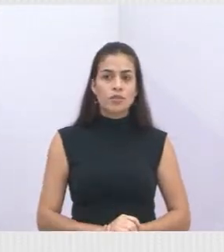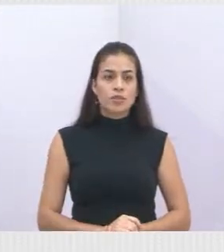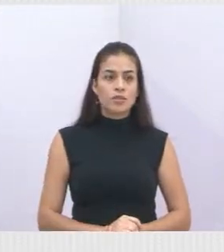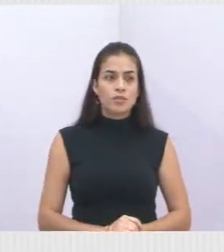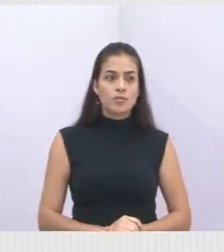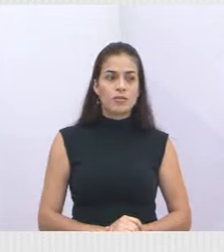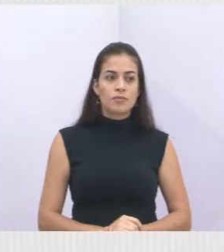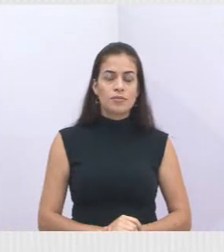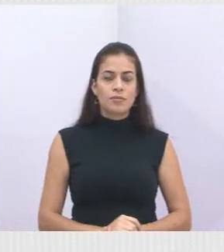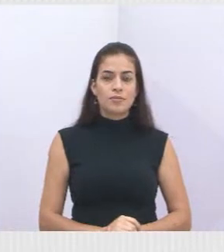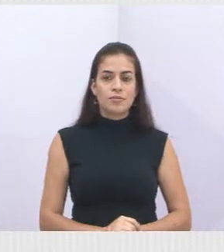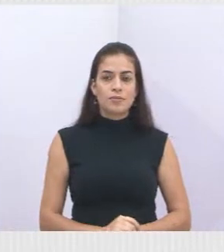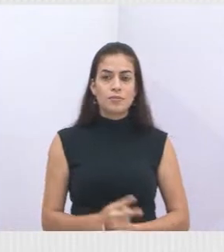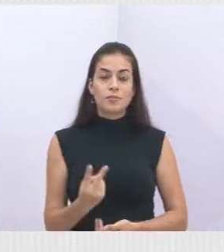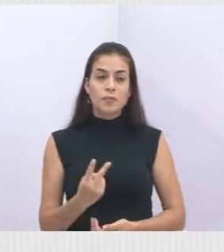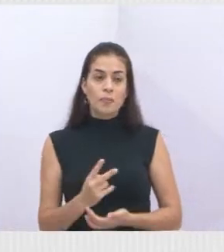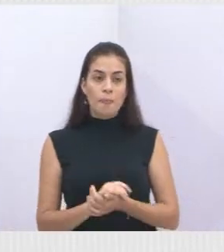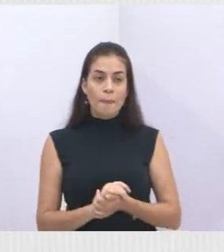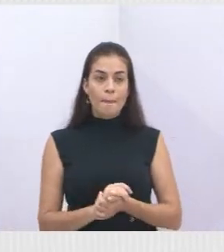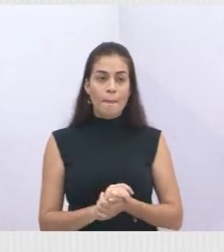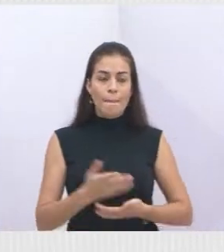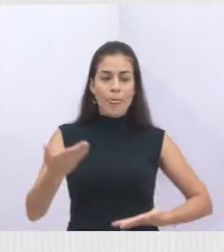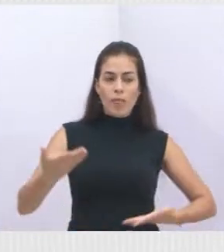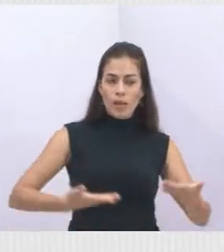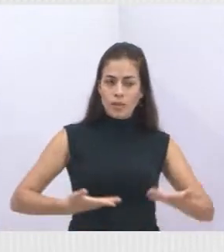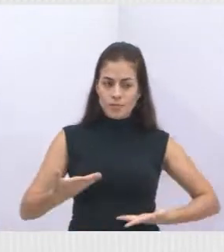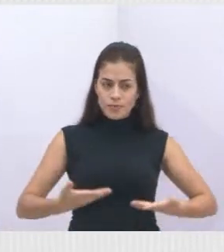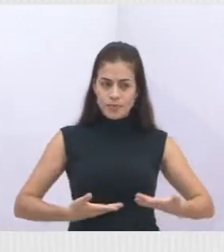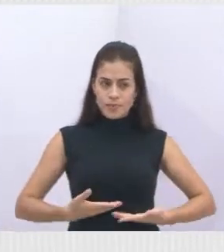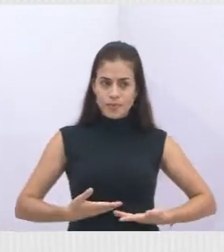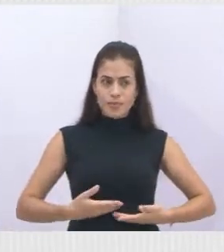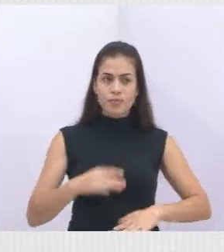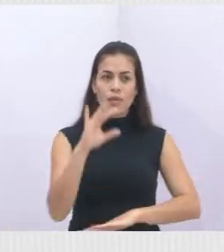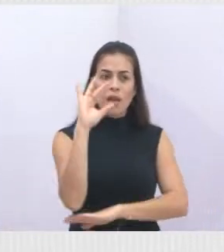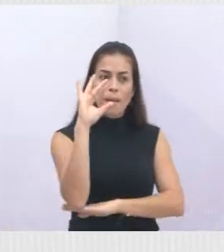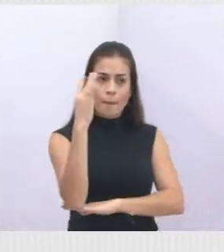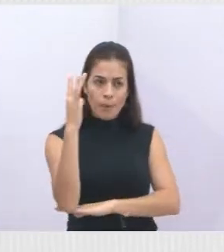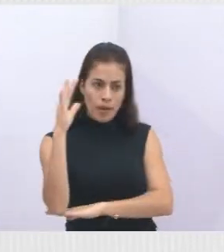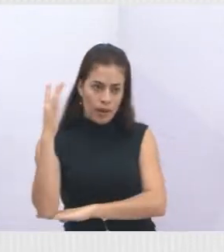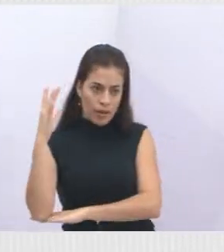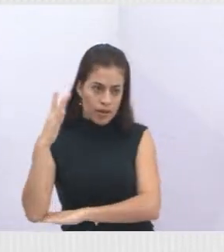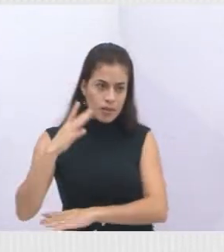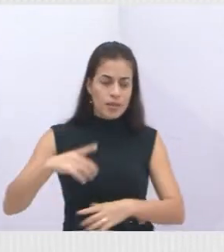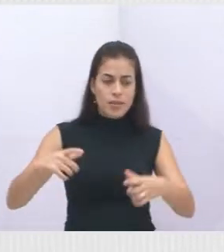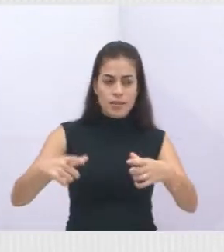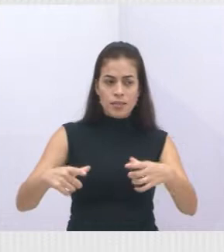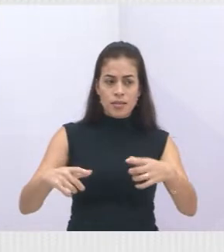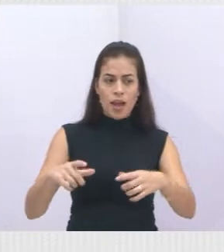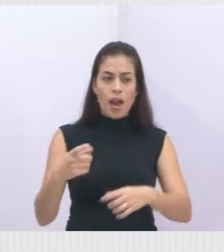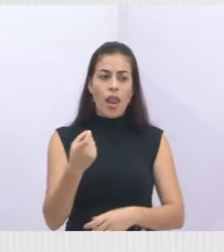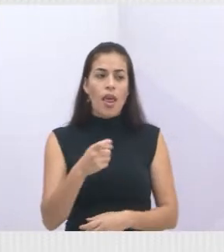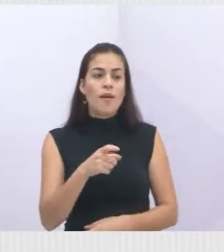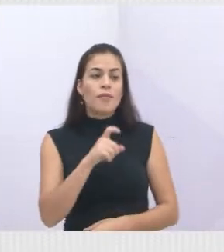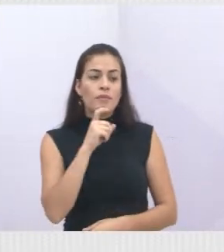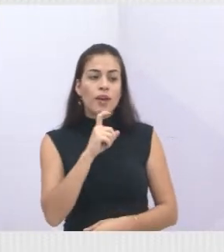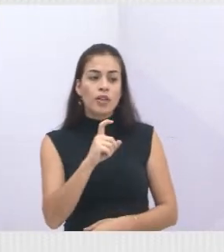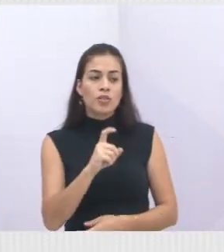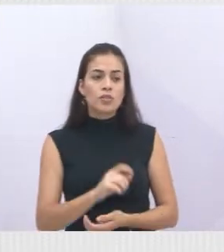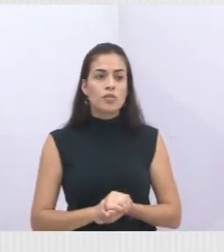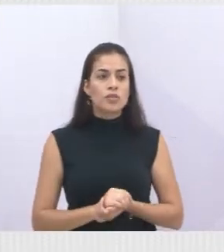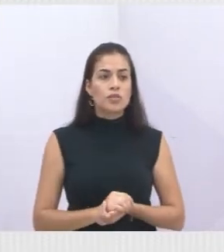Ambiente, dois servidores da Diretoria de Parques e Áreas Verdes. Pode passar, por favor?